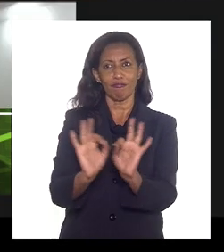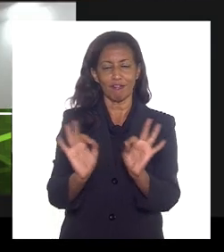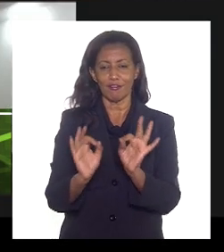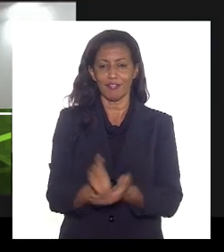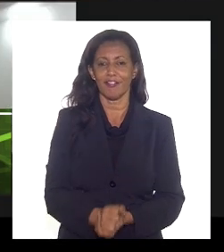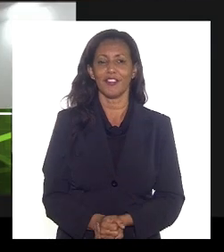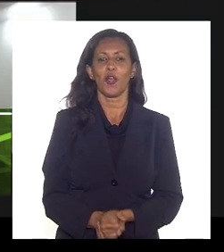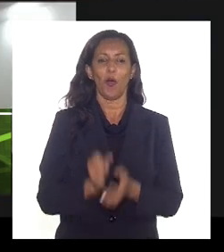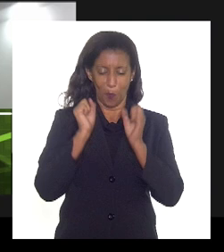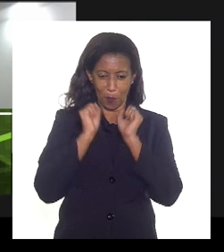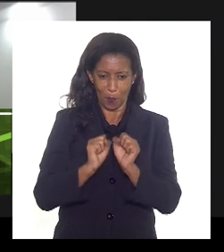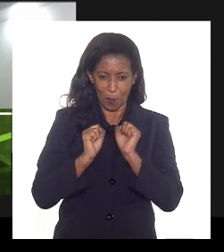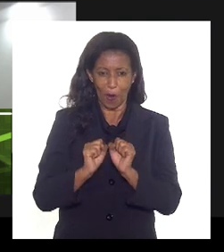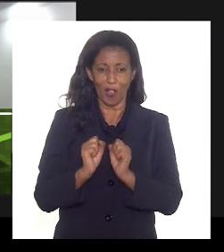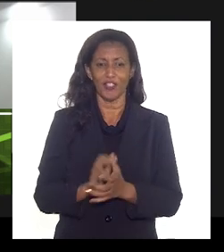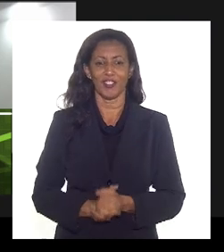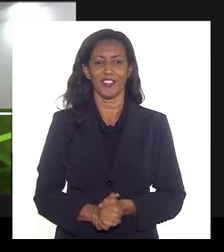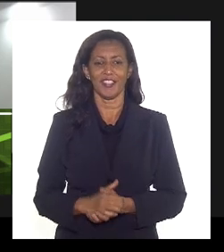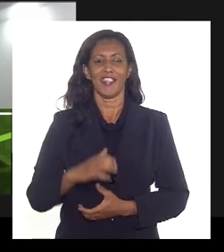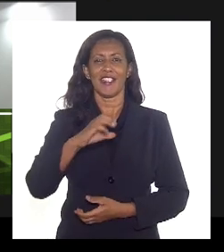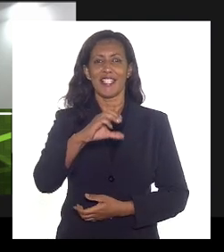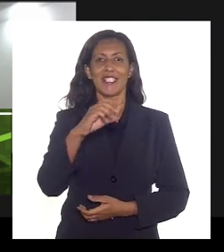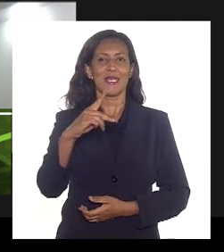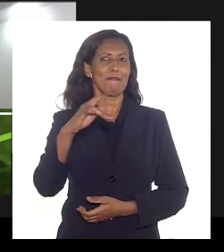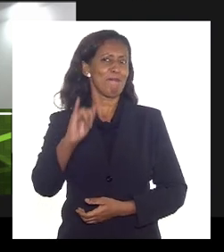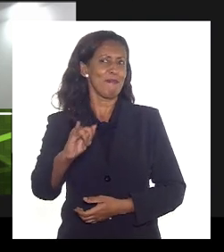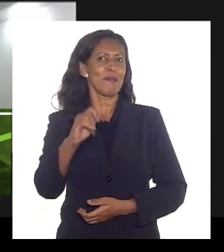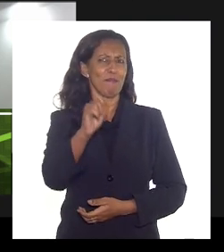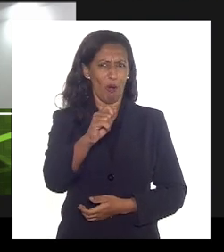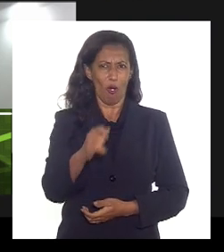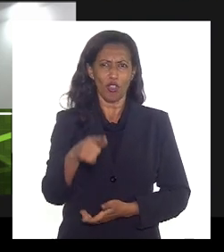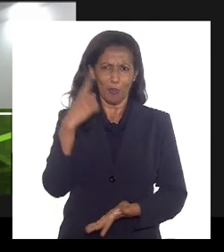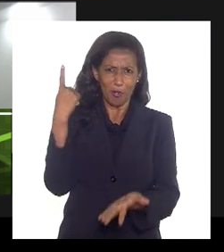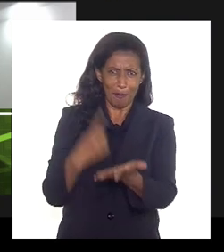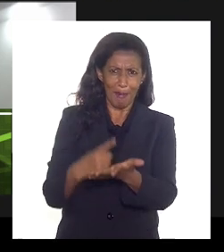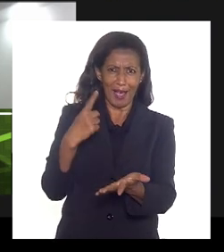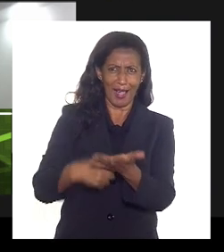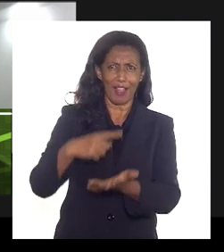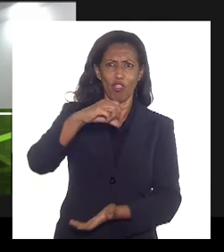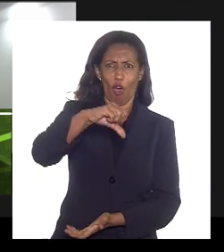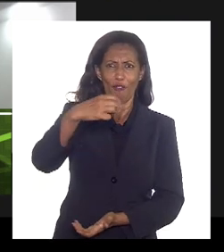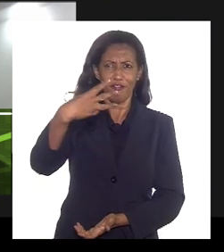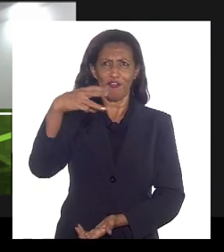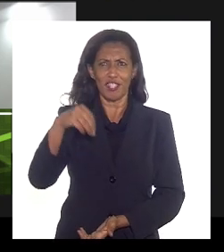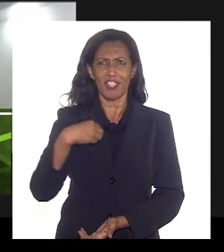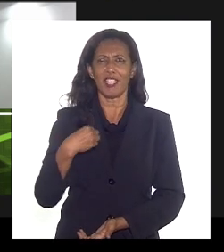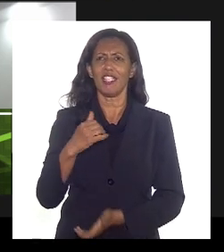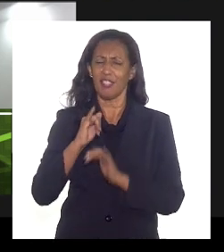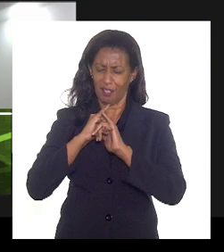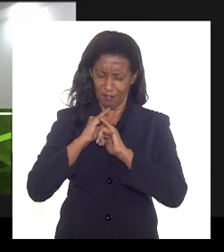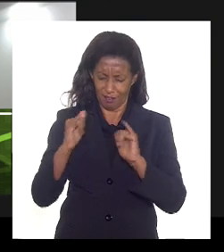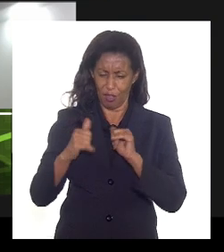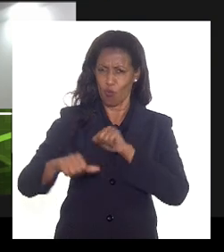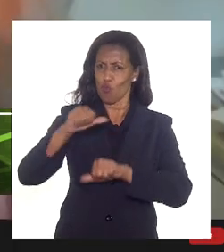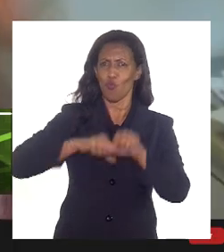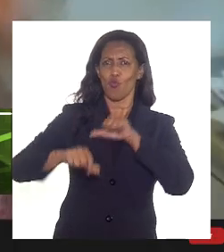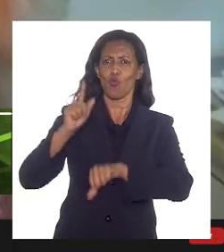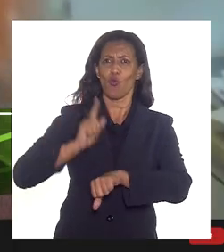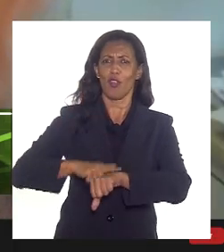O horário da CPI, a CPI adapta. Pode marcar 9h30 que a gente faz a chamada às 9h15